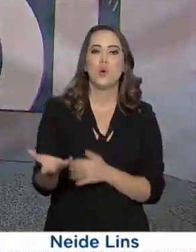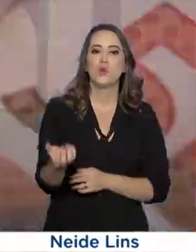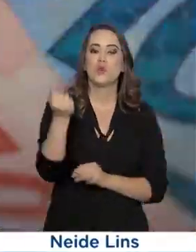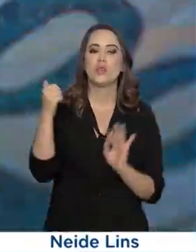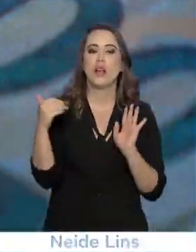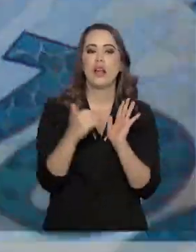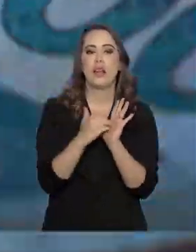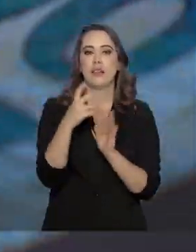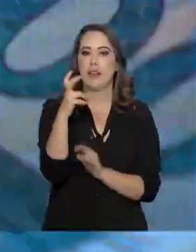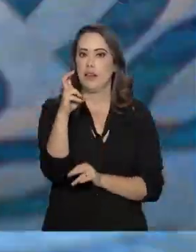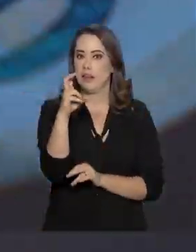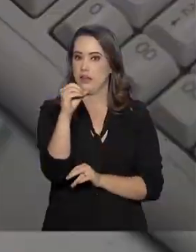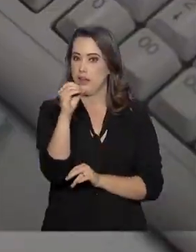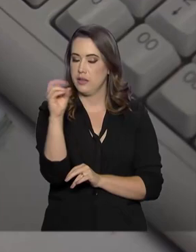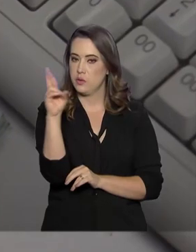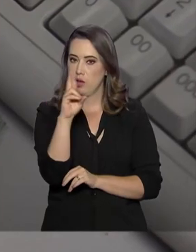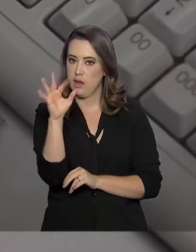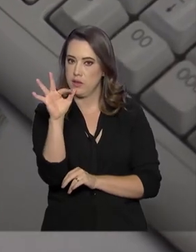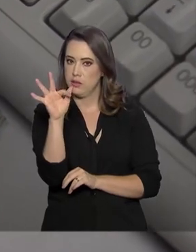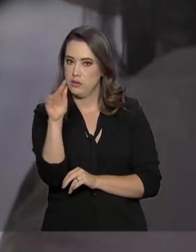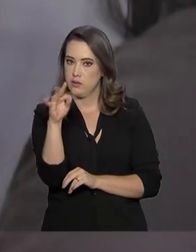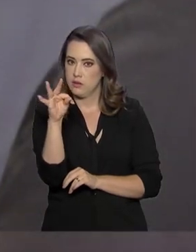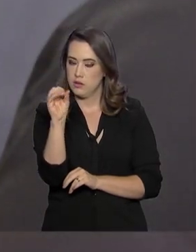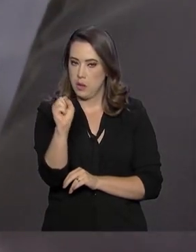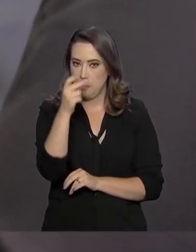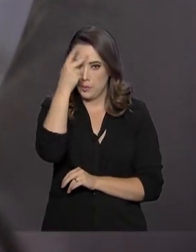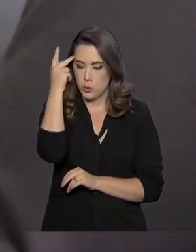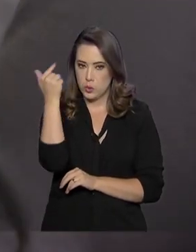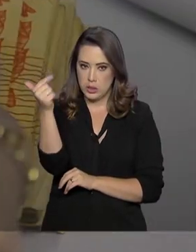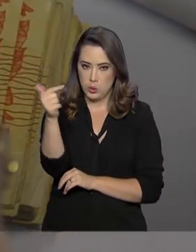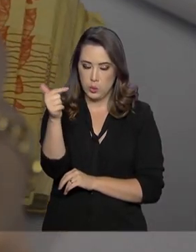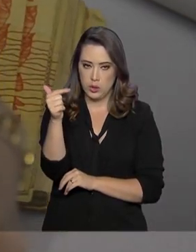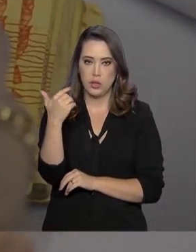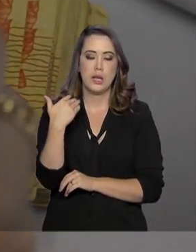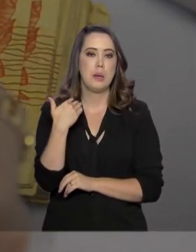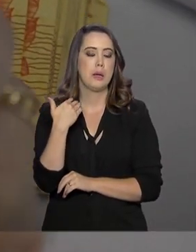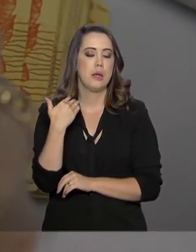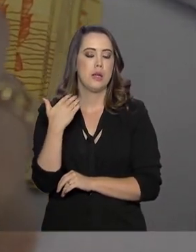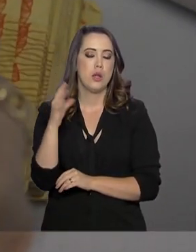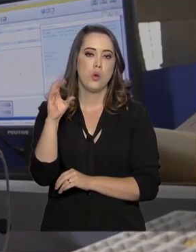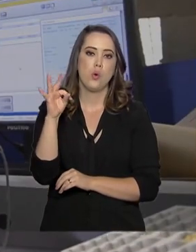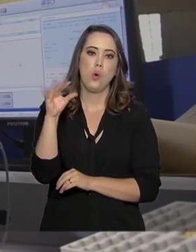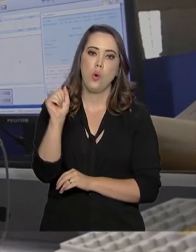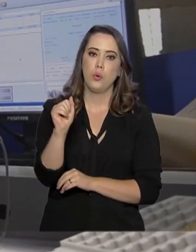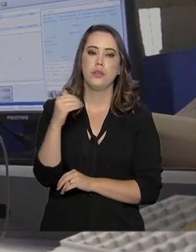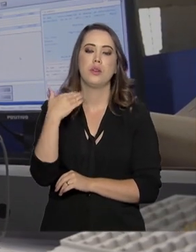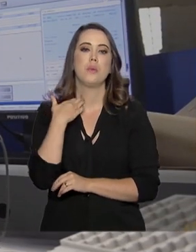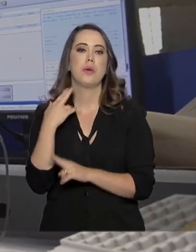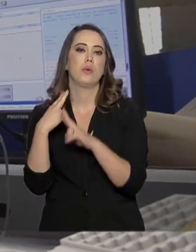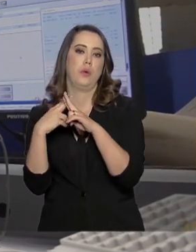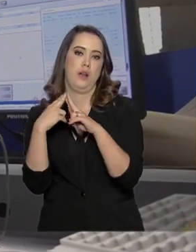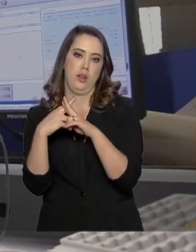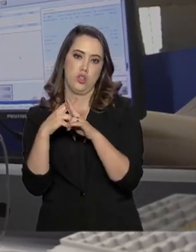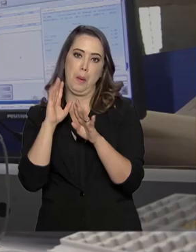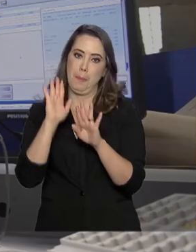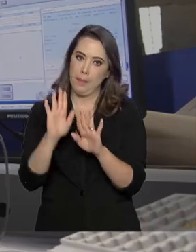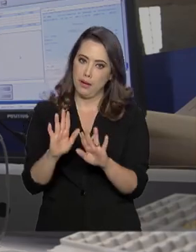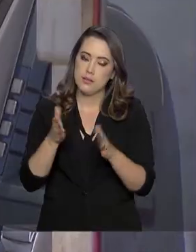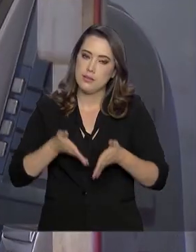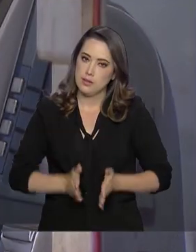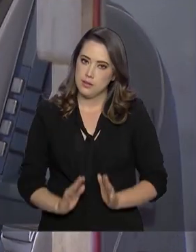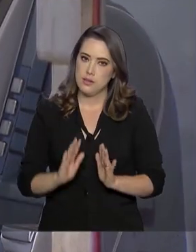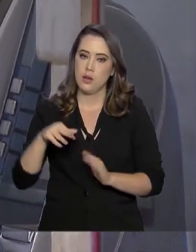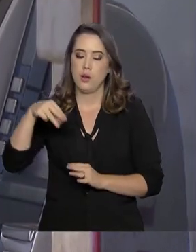de até R$ 500 do FGTS para não-correntistas da Caixa Econômica Federal, nascidos em abril e maio. Neste